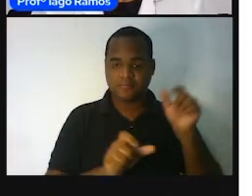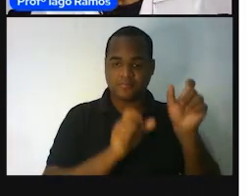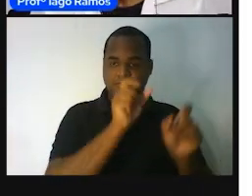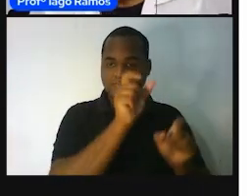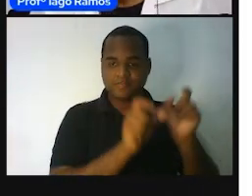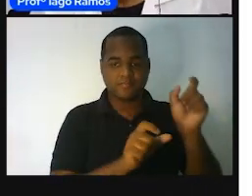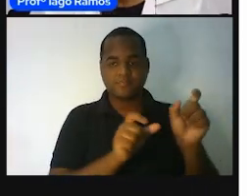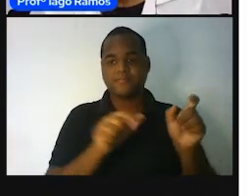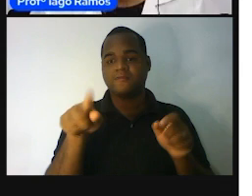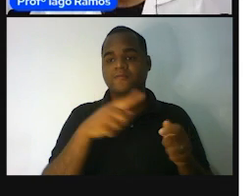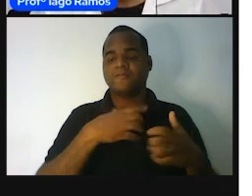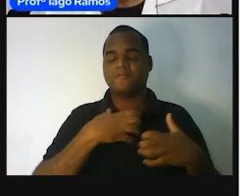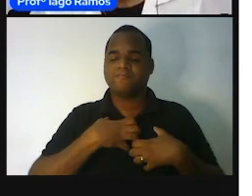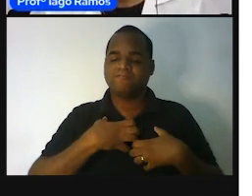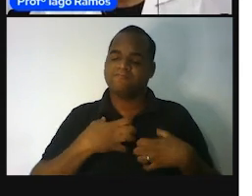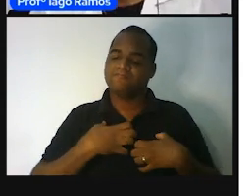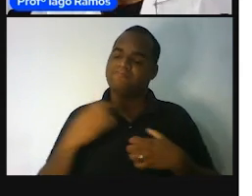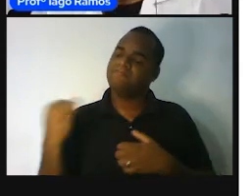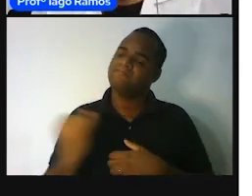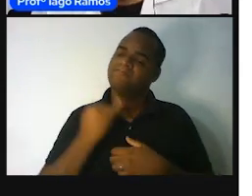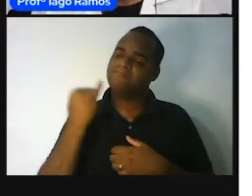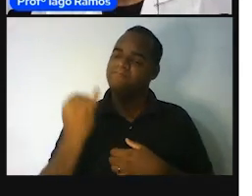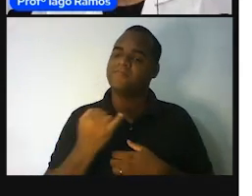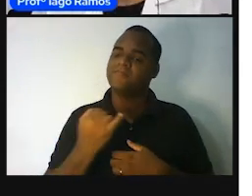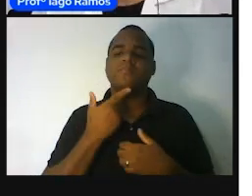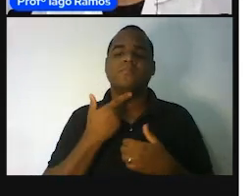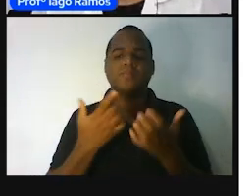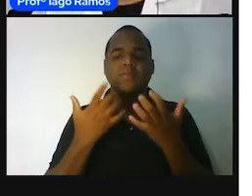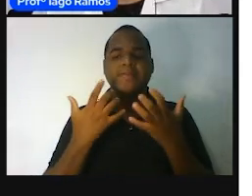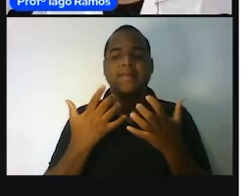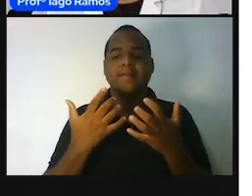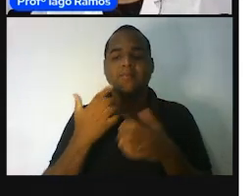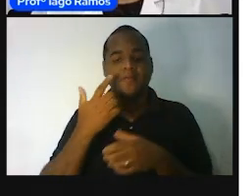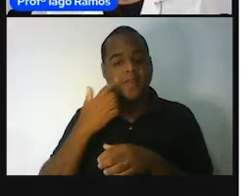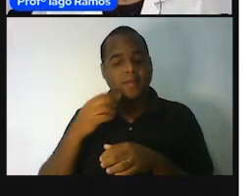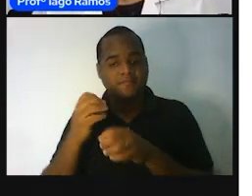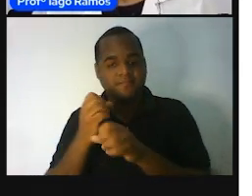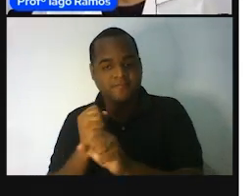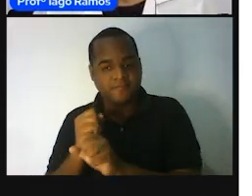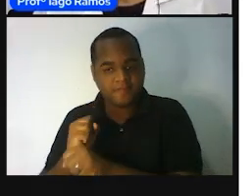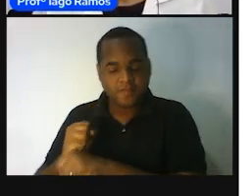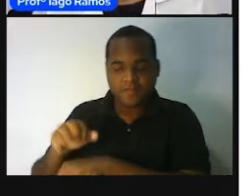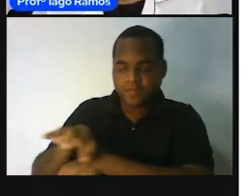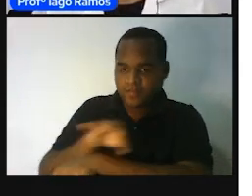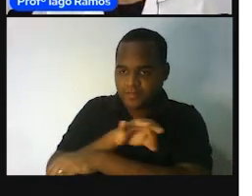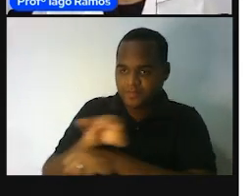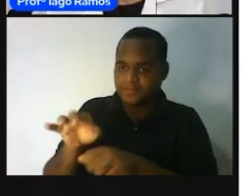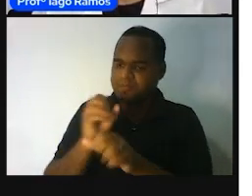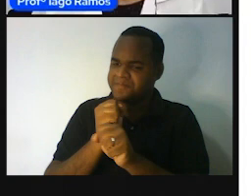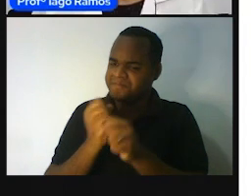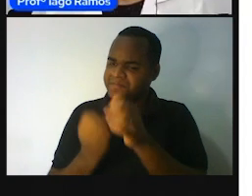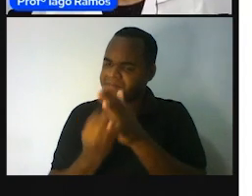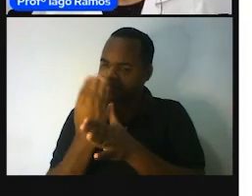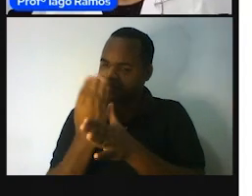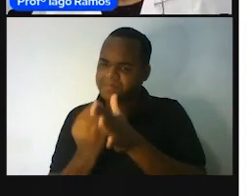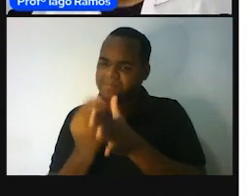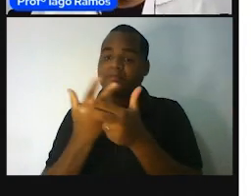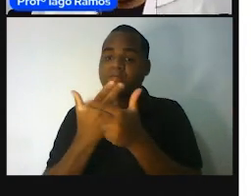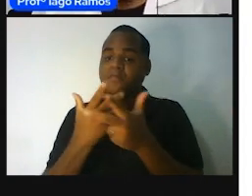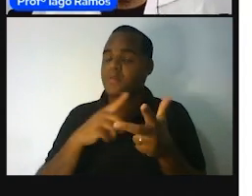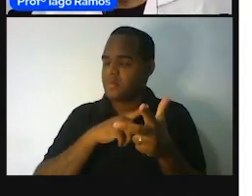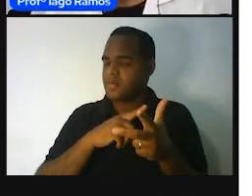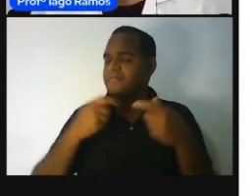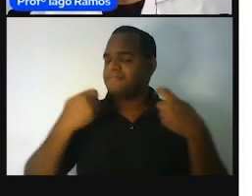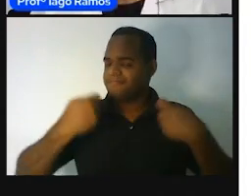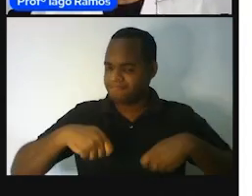nós sentimos, essa capacidade de medir as coisas, então, surgiu essa coisa, surgiu de maneira de